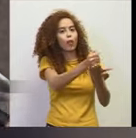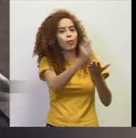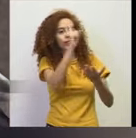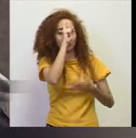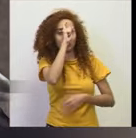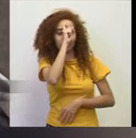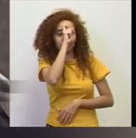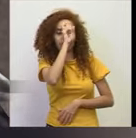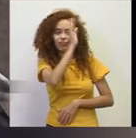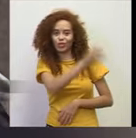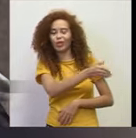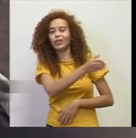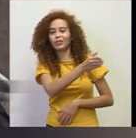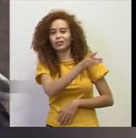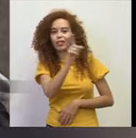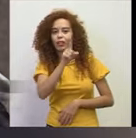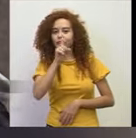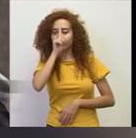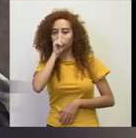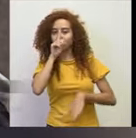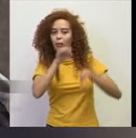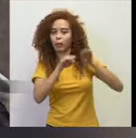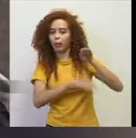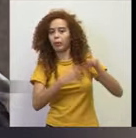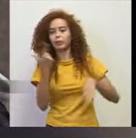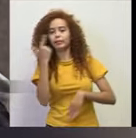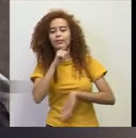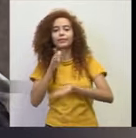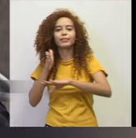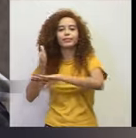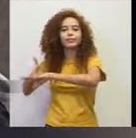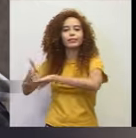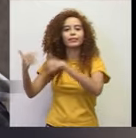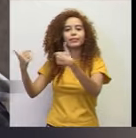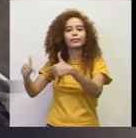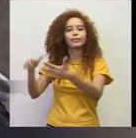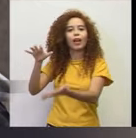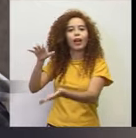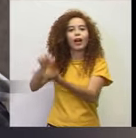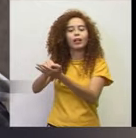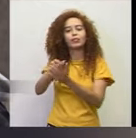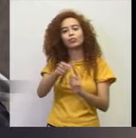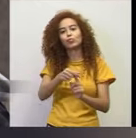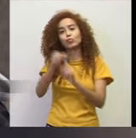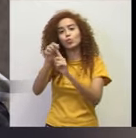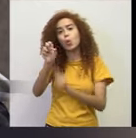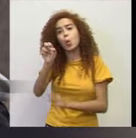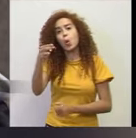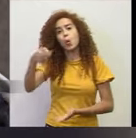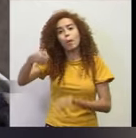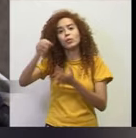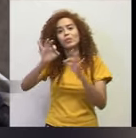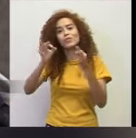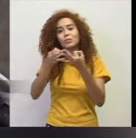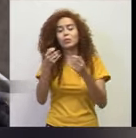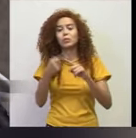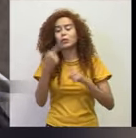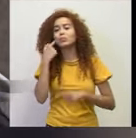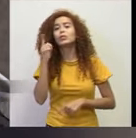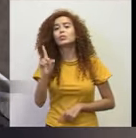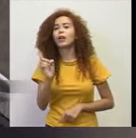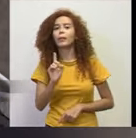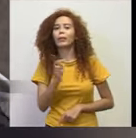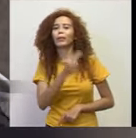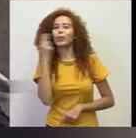hospitais. É o vulnerável que não consegue sequer acessar o serviço de um cadastro único, ou do Bolsa Família, porque não sabe sequer o